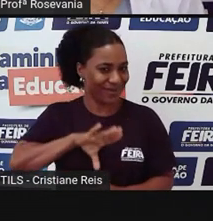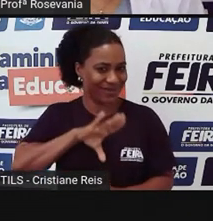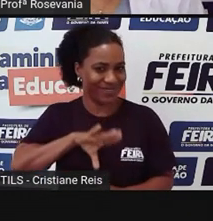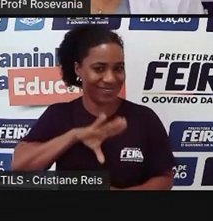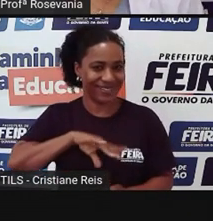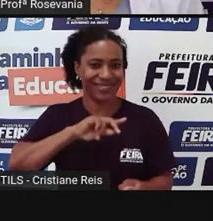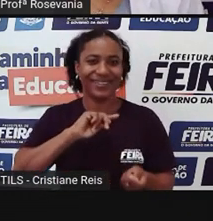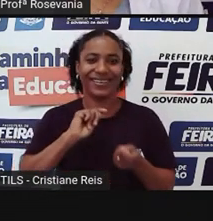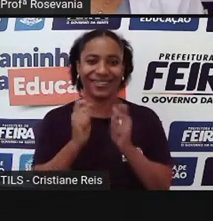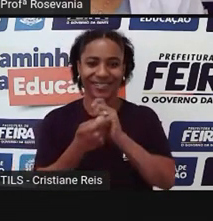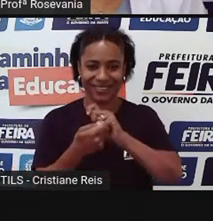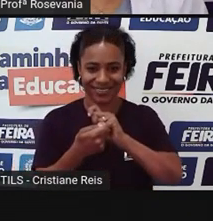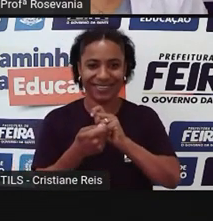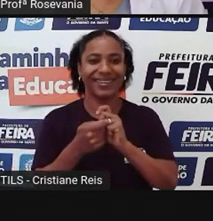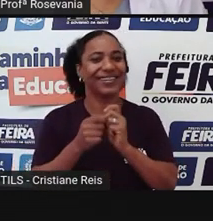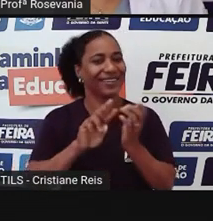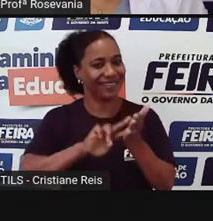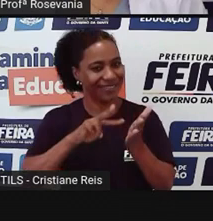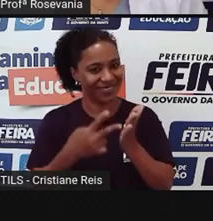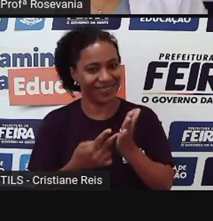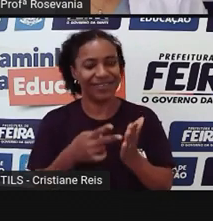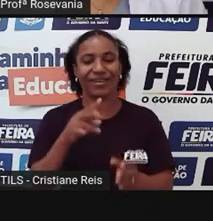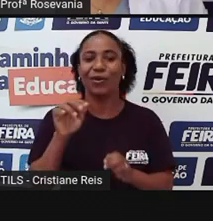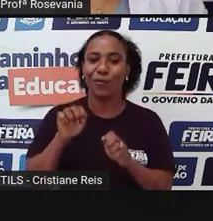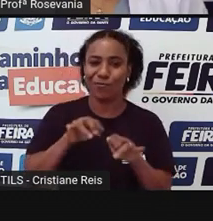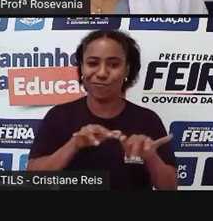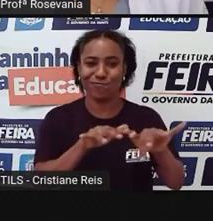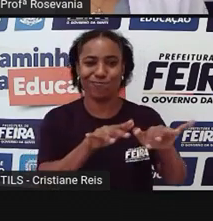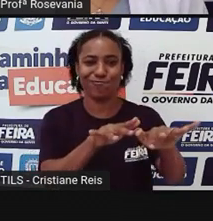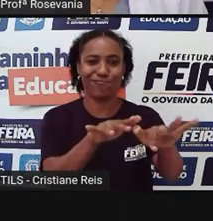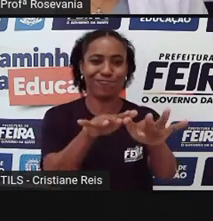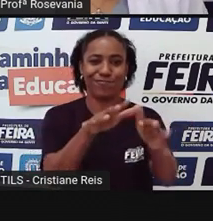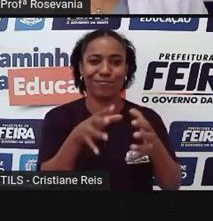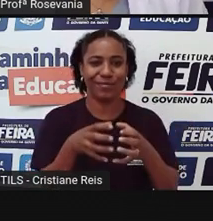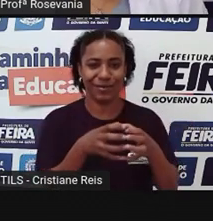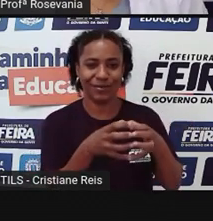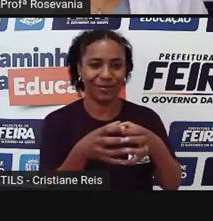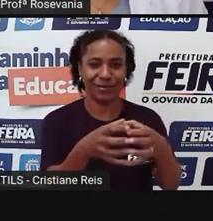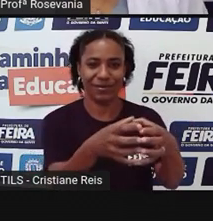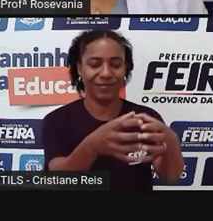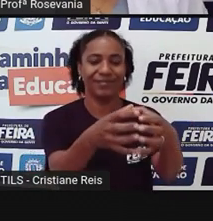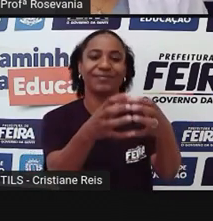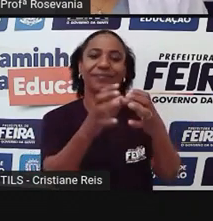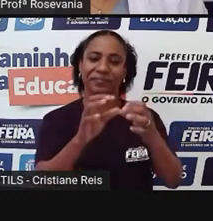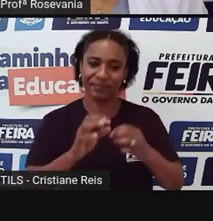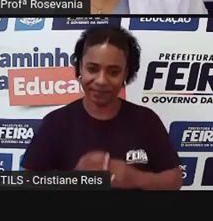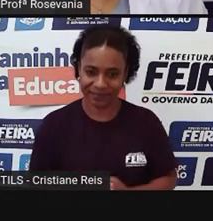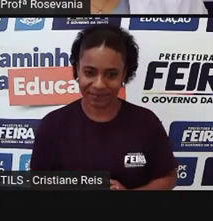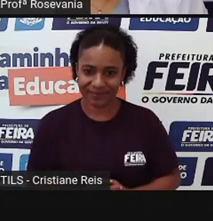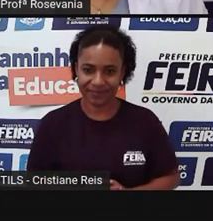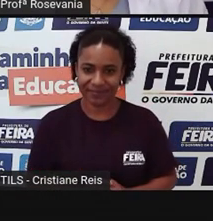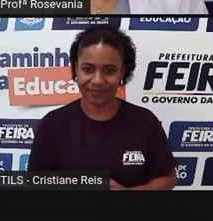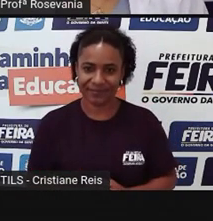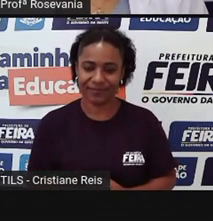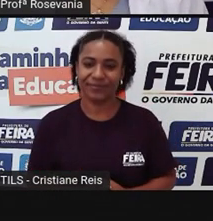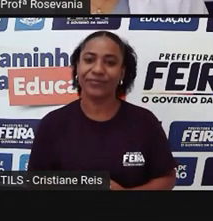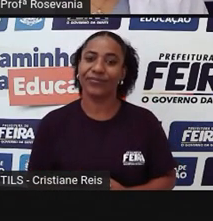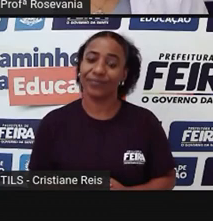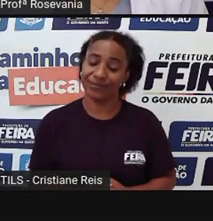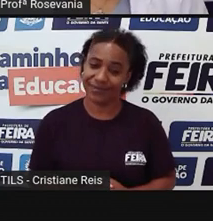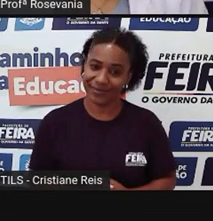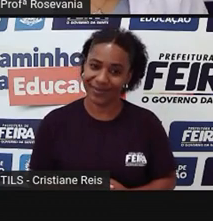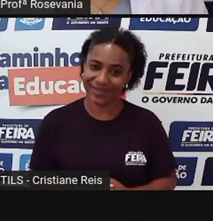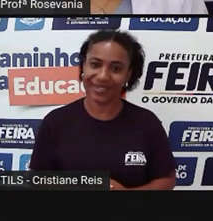no nome e virou tropeiros. Então, eram essas pessoas aí que andavam em tropas, né. Aí,